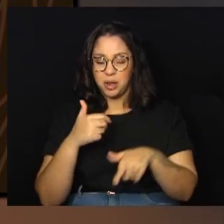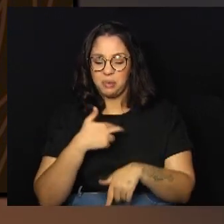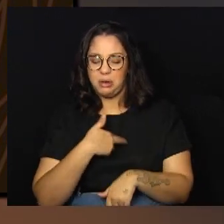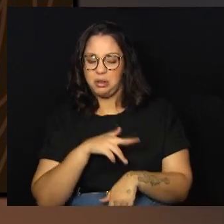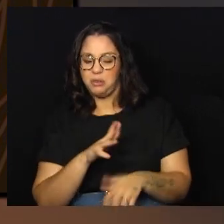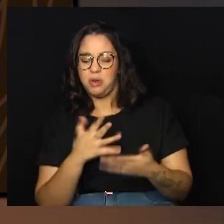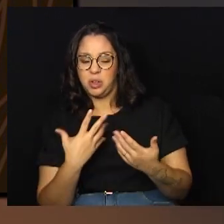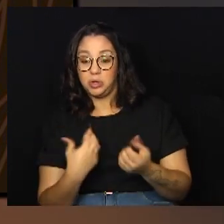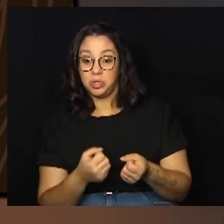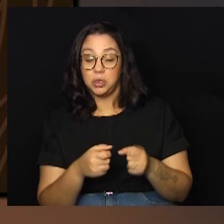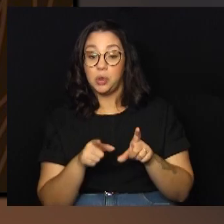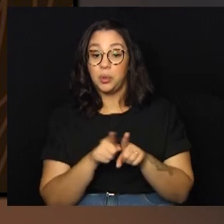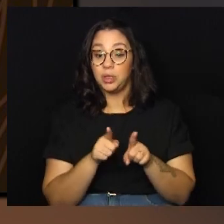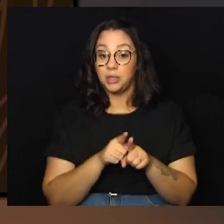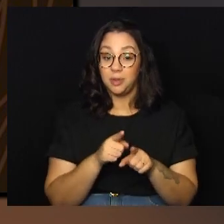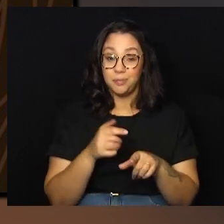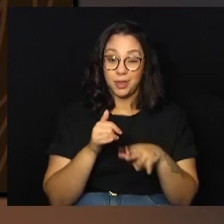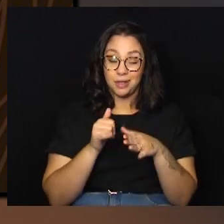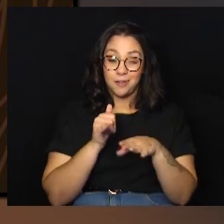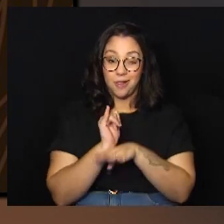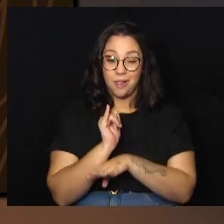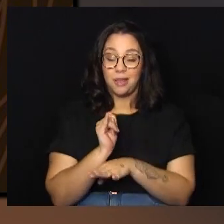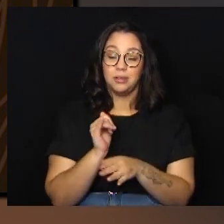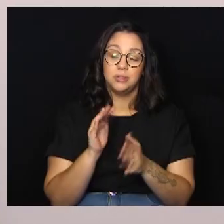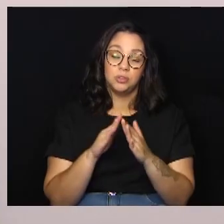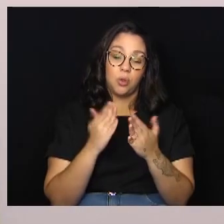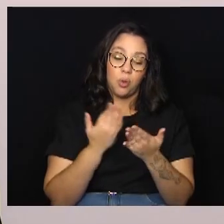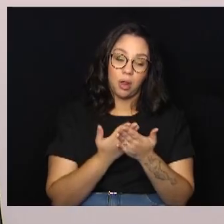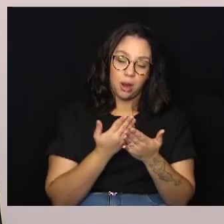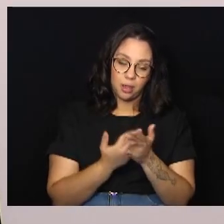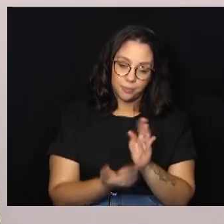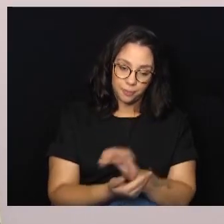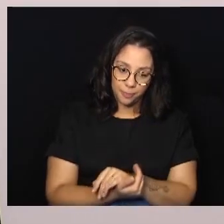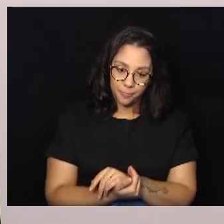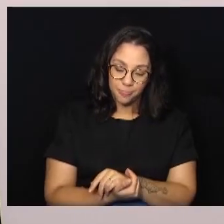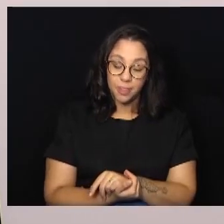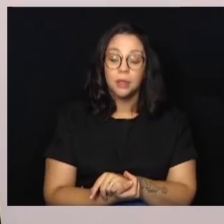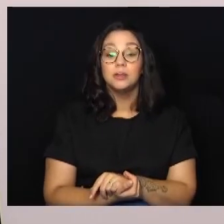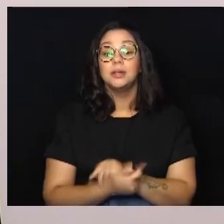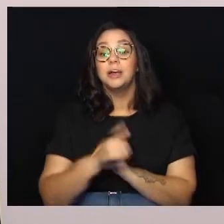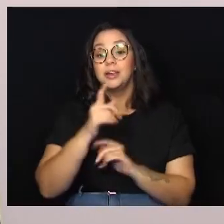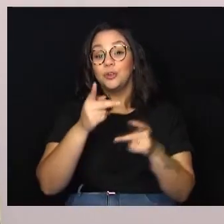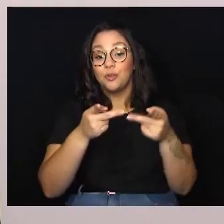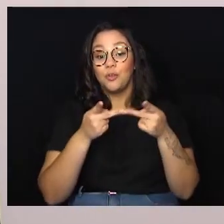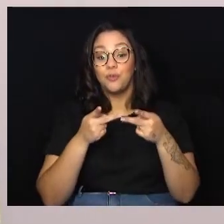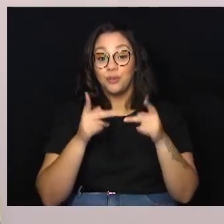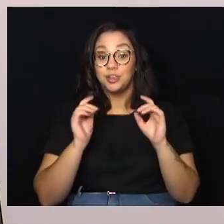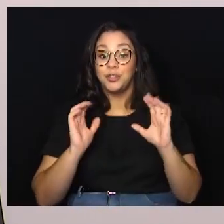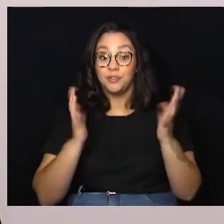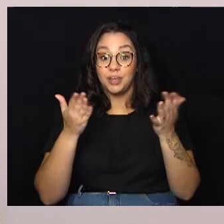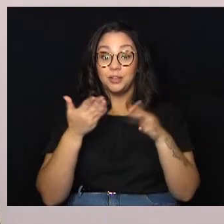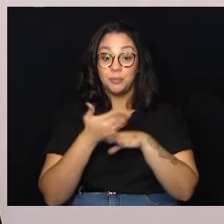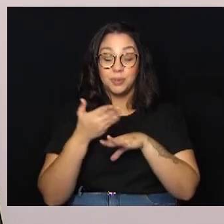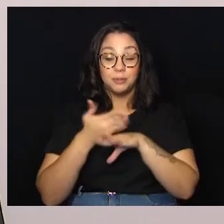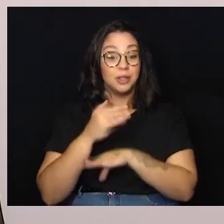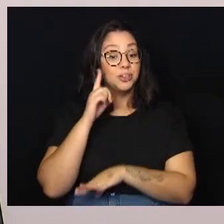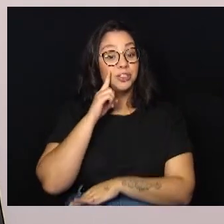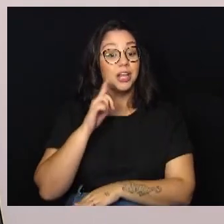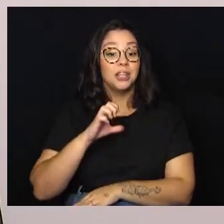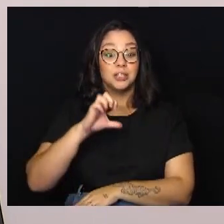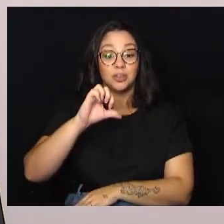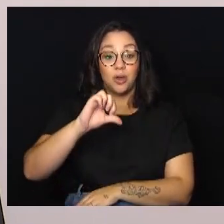religiosa e ausência escolar. Fica aqui o convite para participar deste grande evento dia 9.